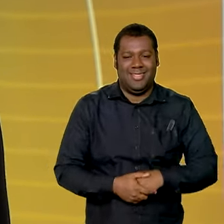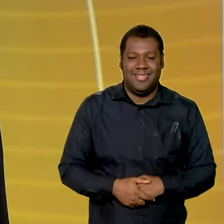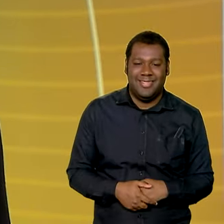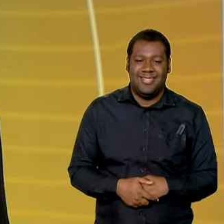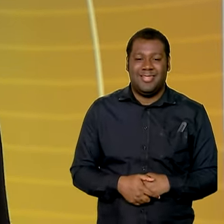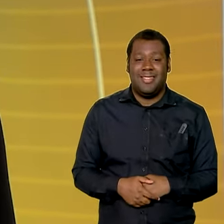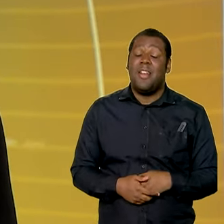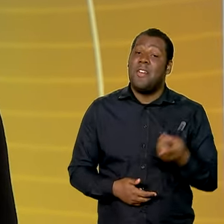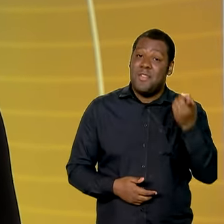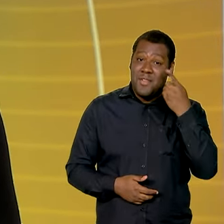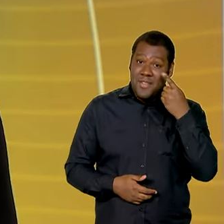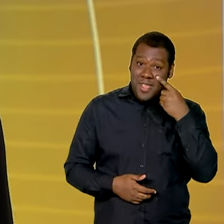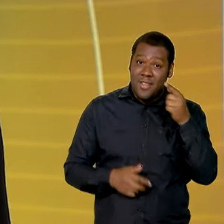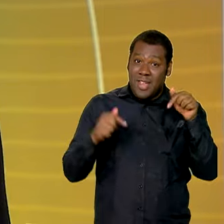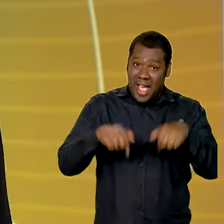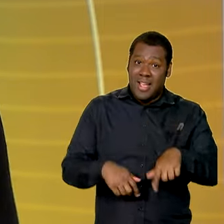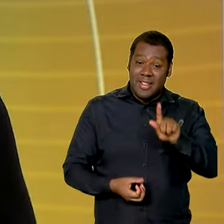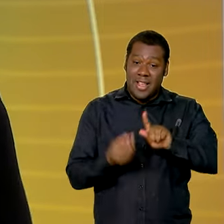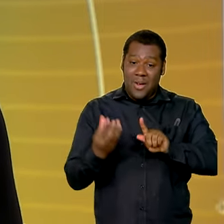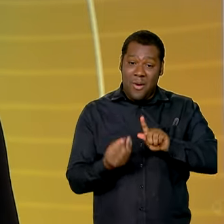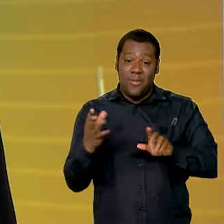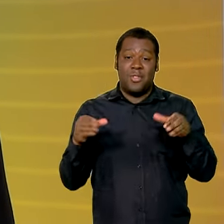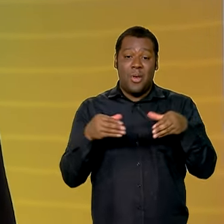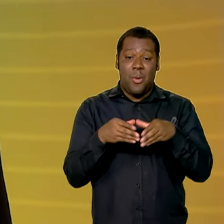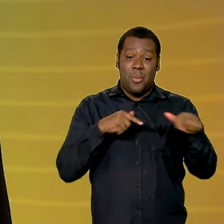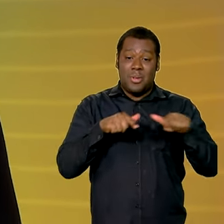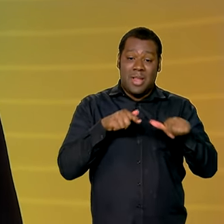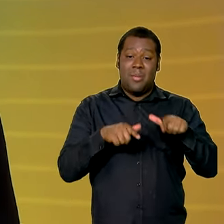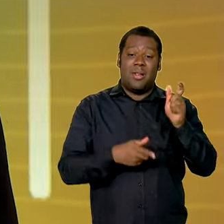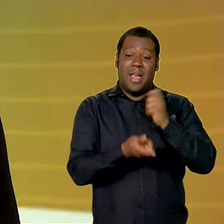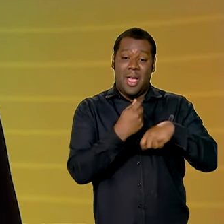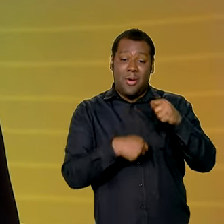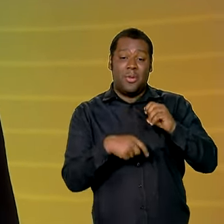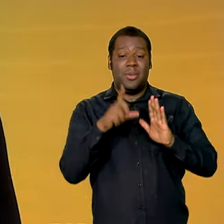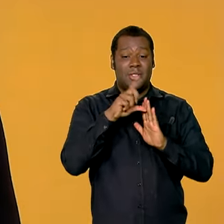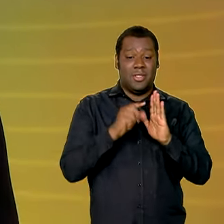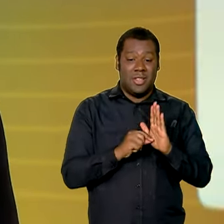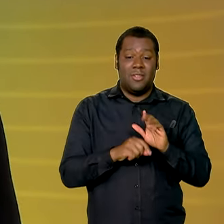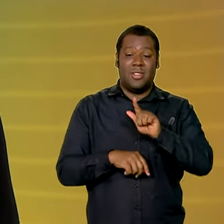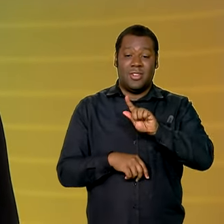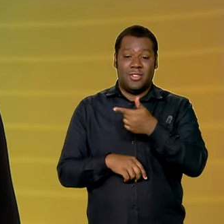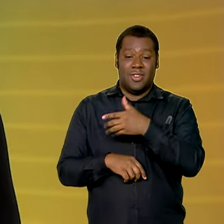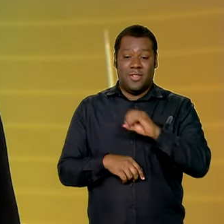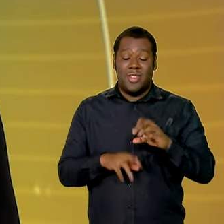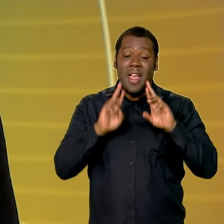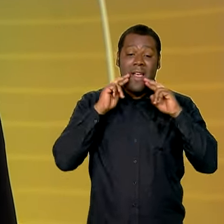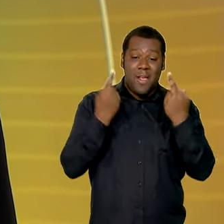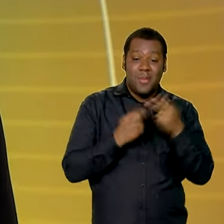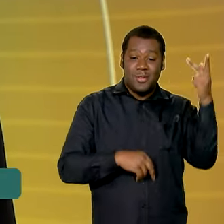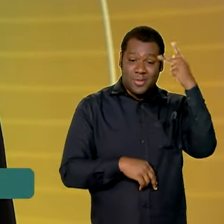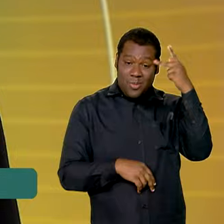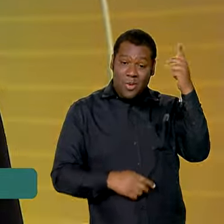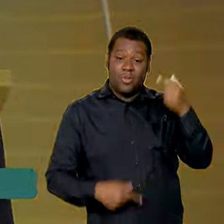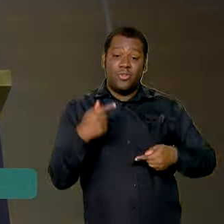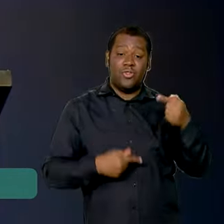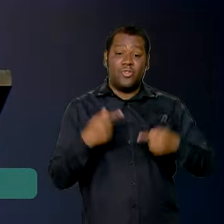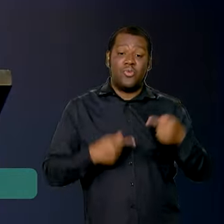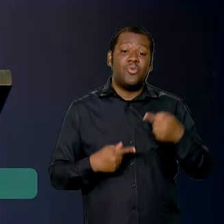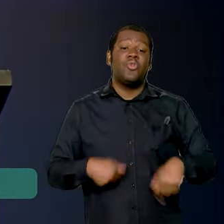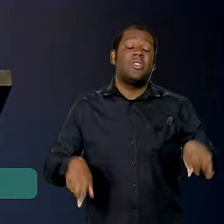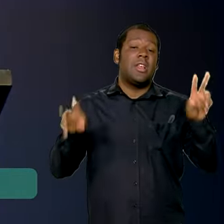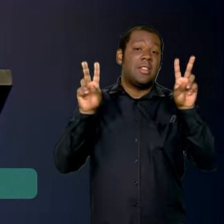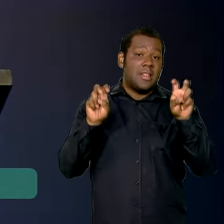Você viu agora há pouco aqui no Canal GOB o grupo de trabalho de economia digital do G20 está reunido em São Paulo em um debate sobre